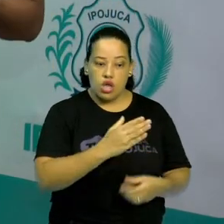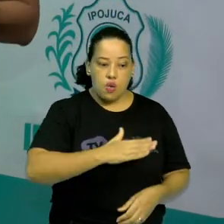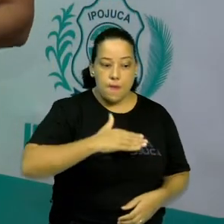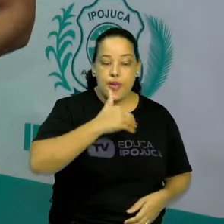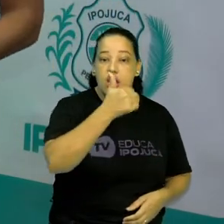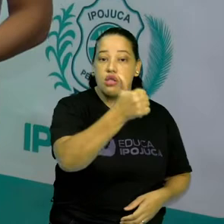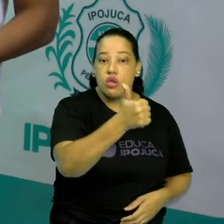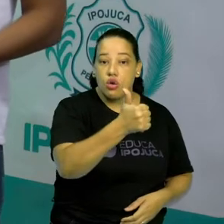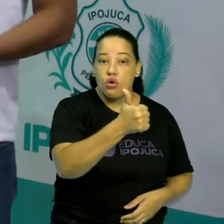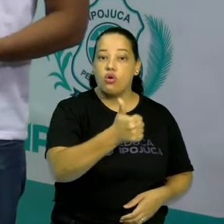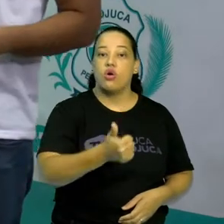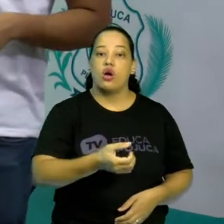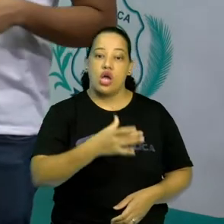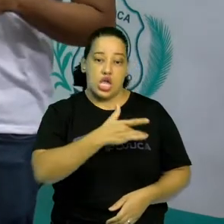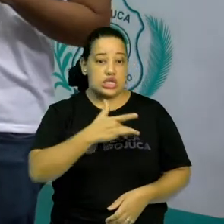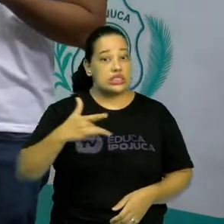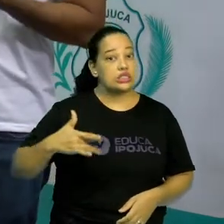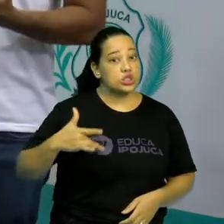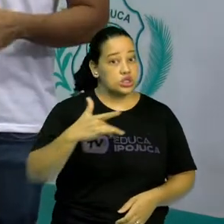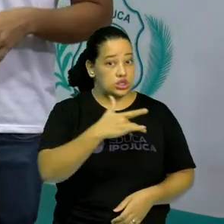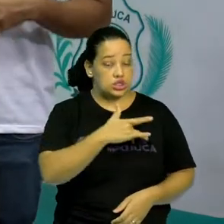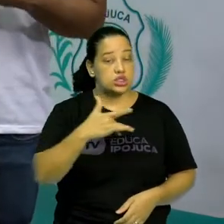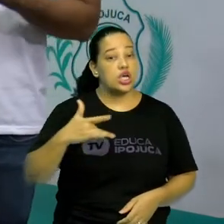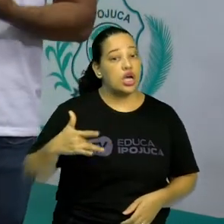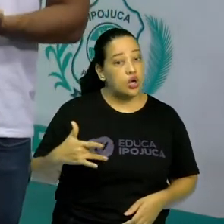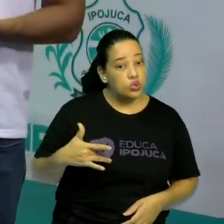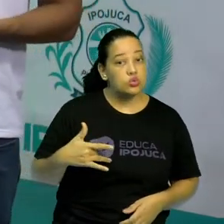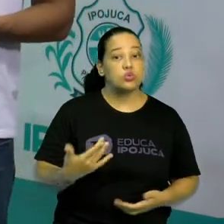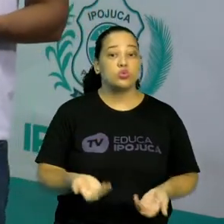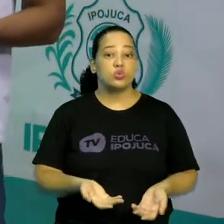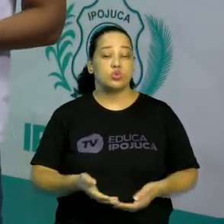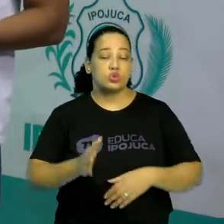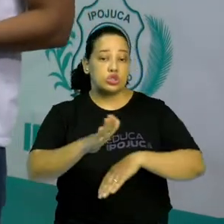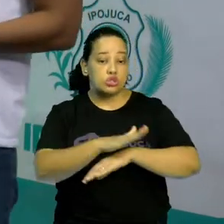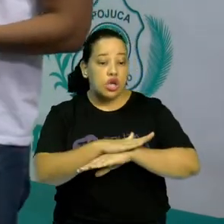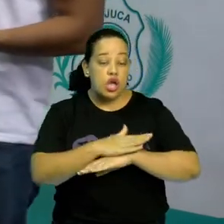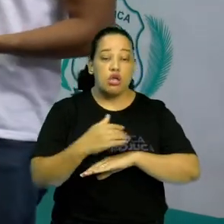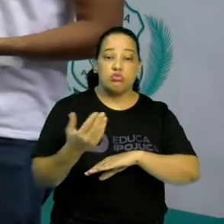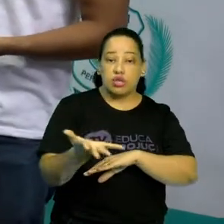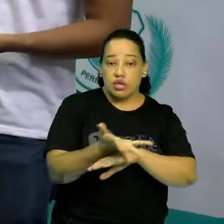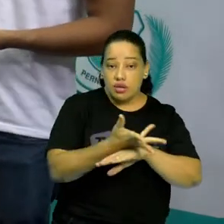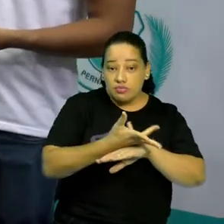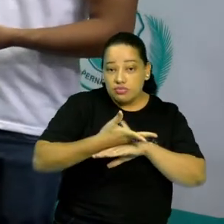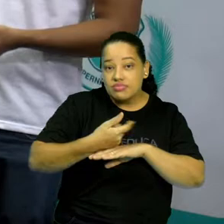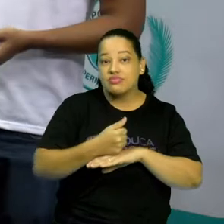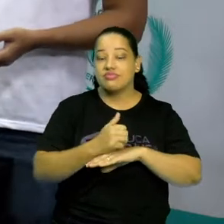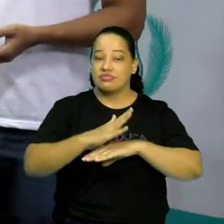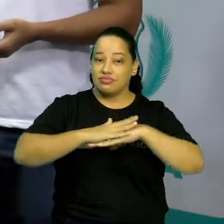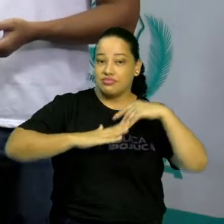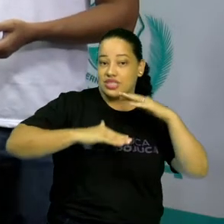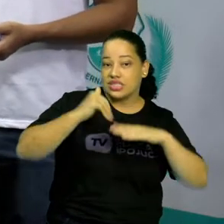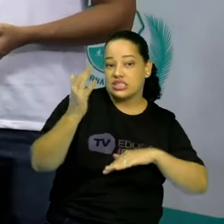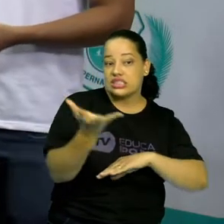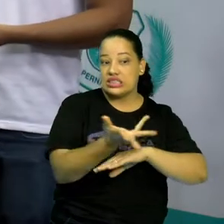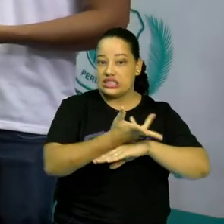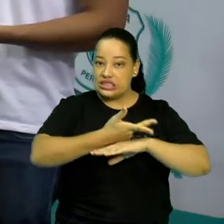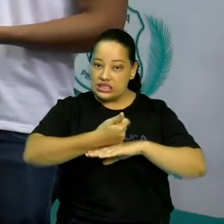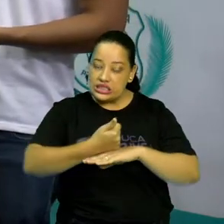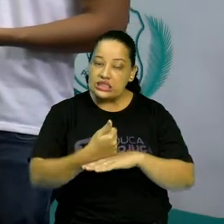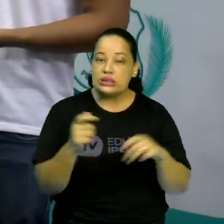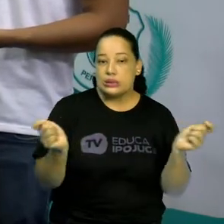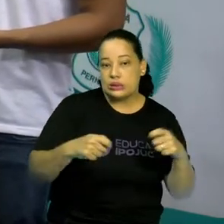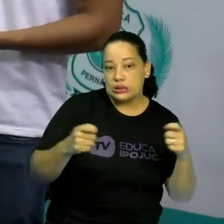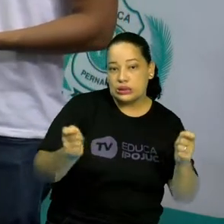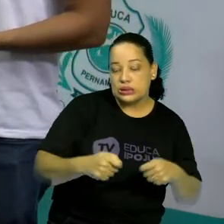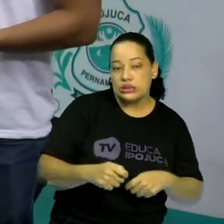da nossa saúde, melhoria das nossas capacidades físicas, né? E isso vai favorecer também, o jogo vai